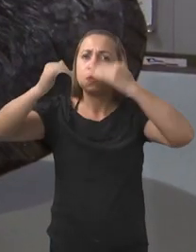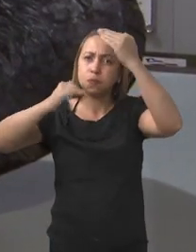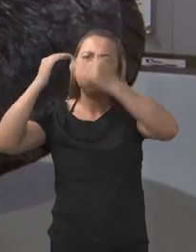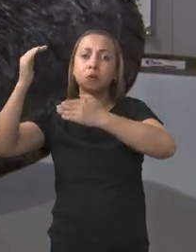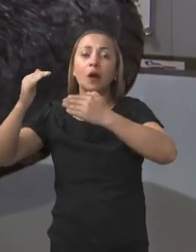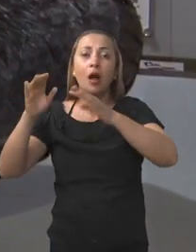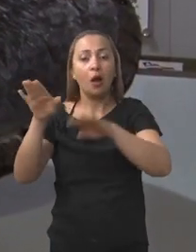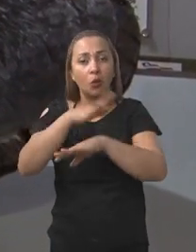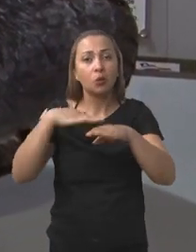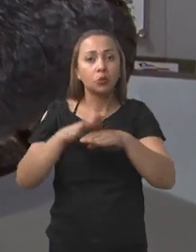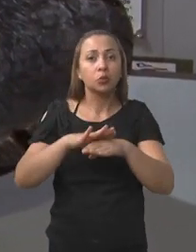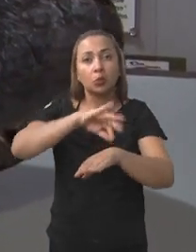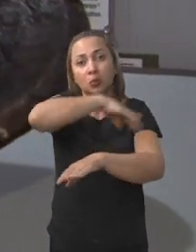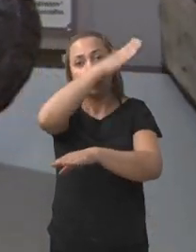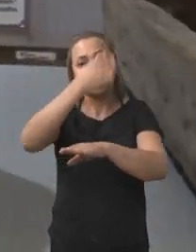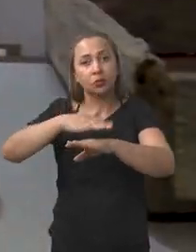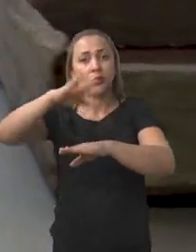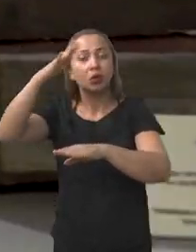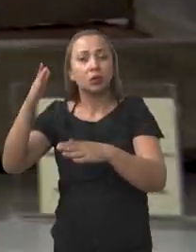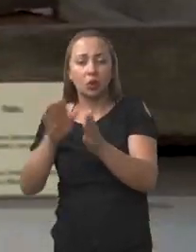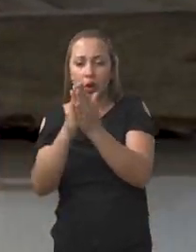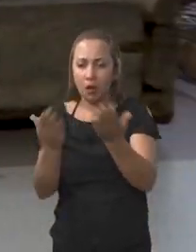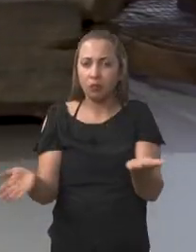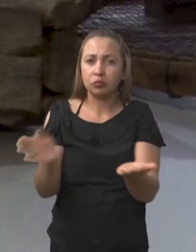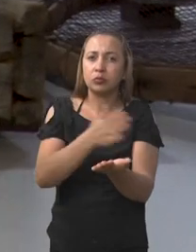grande a respeito da Chapada Diamantina, né?